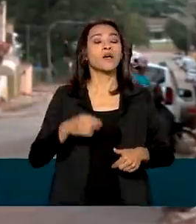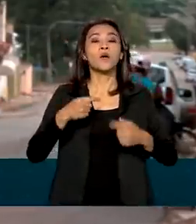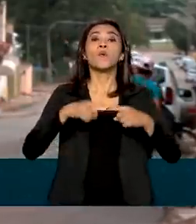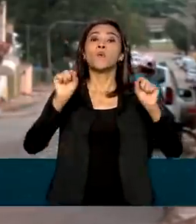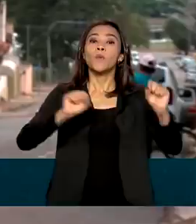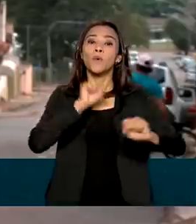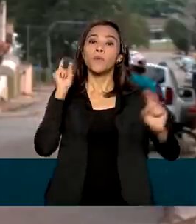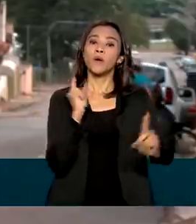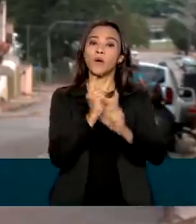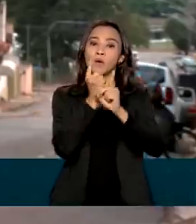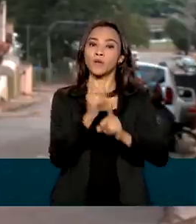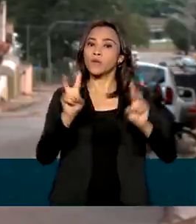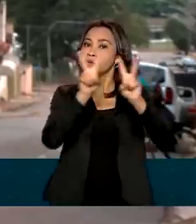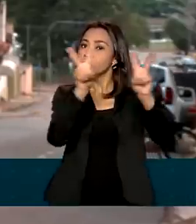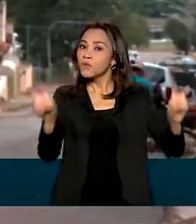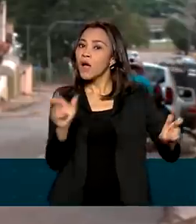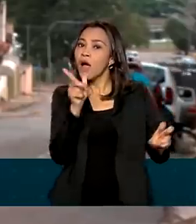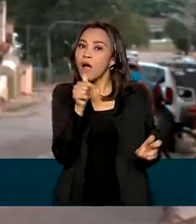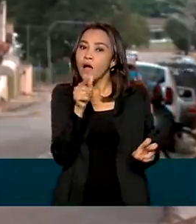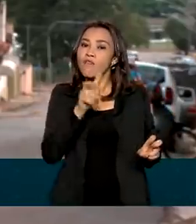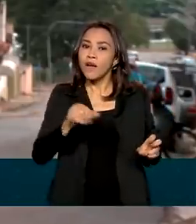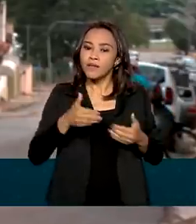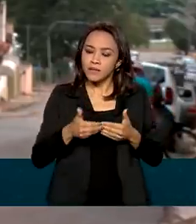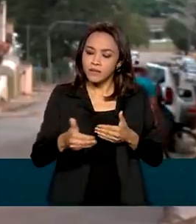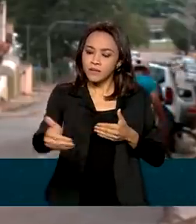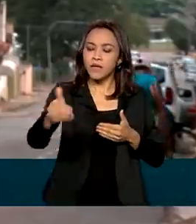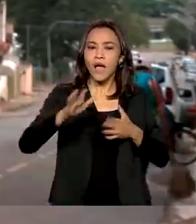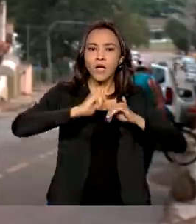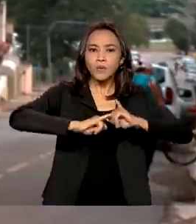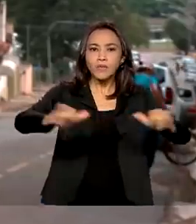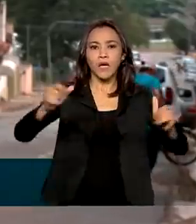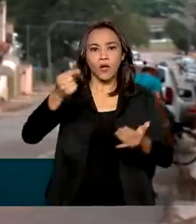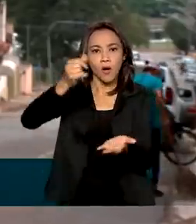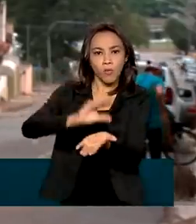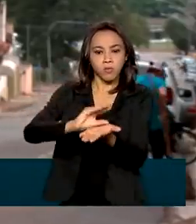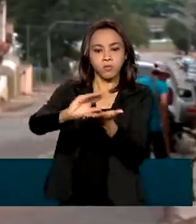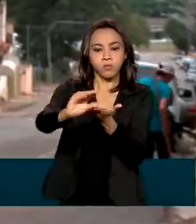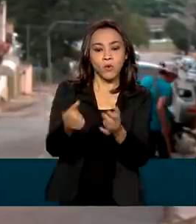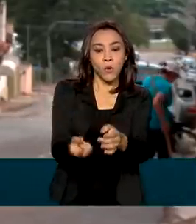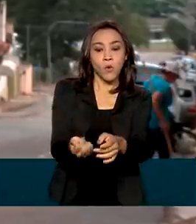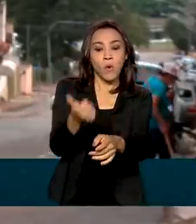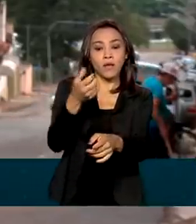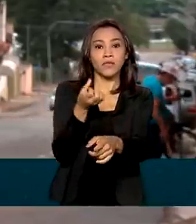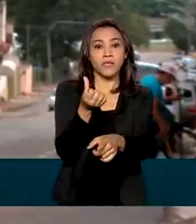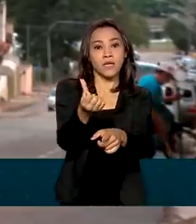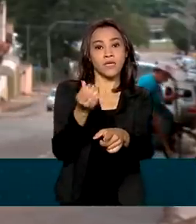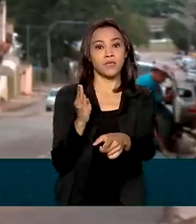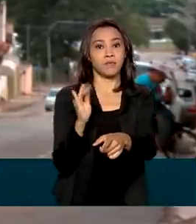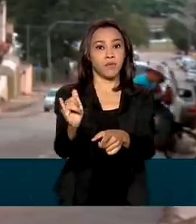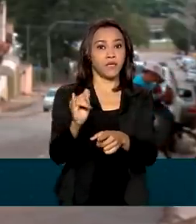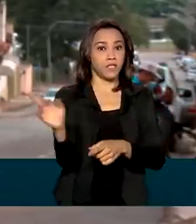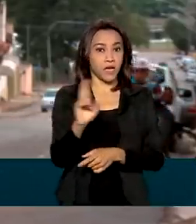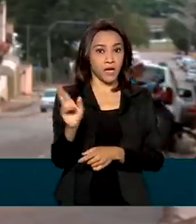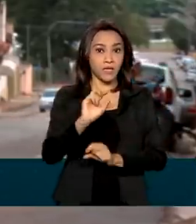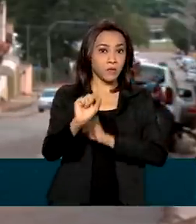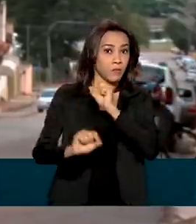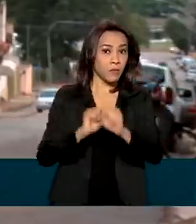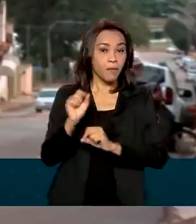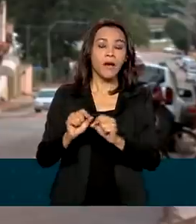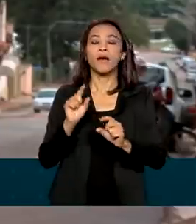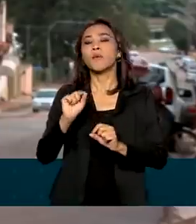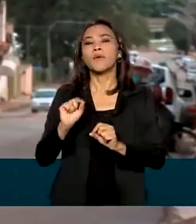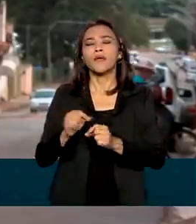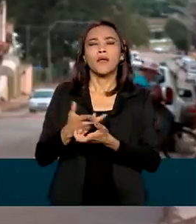Roque, em Minas Gerais, onde será anunciado um investimento de quase 6 bilhões de reais para a revitalização de bacias.